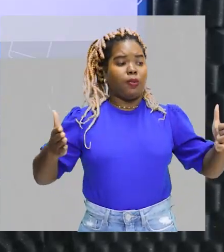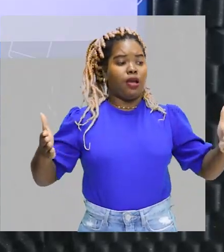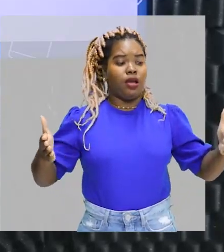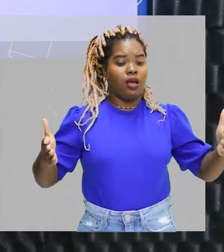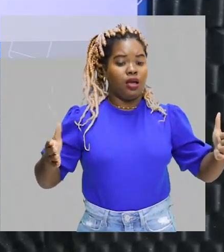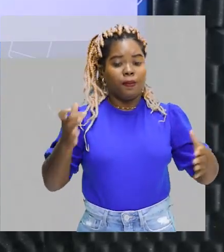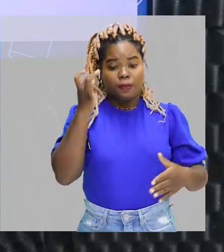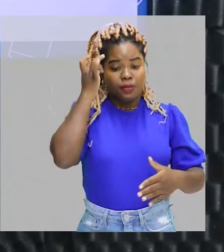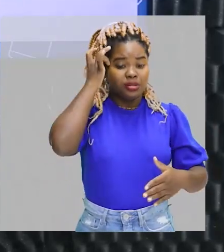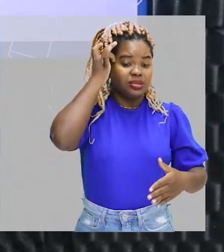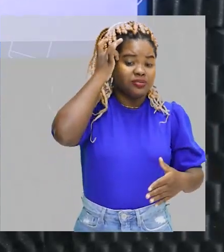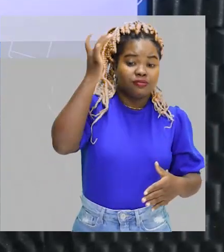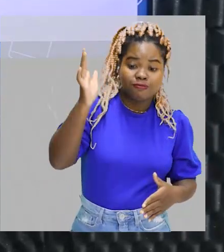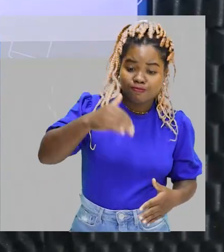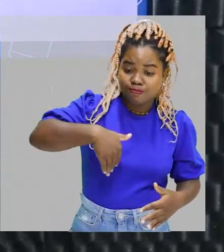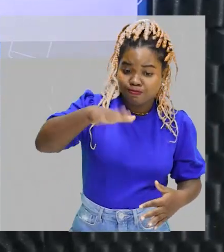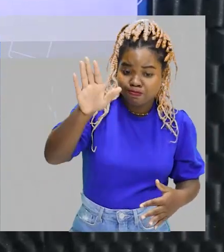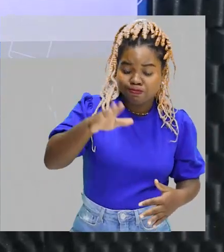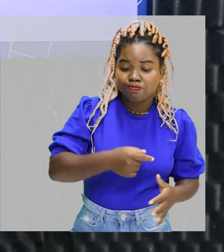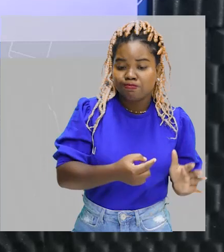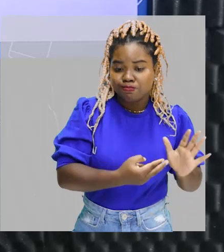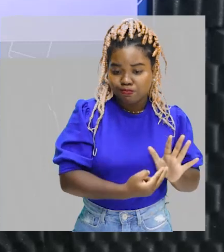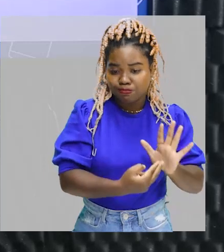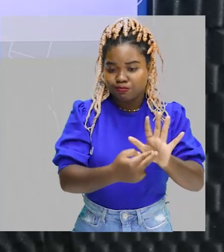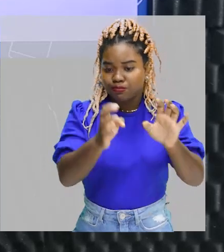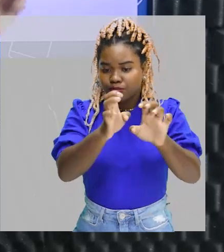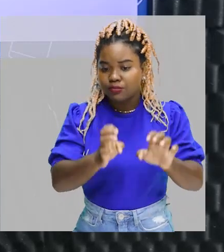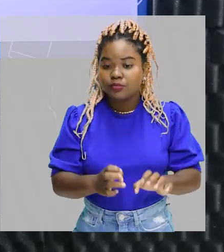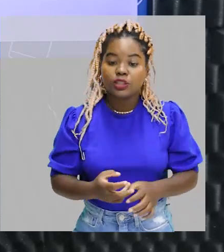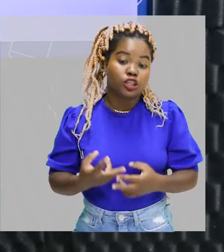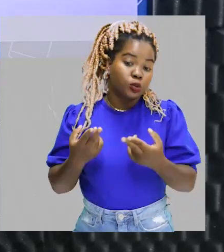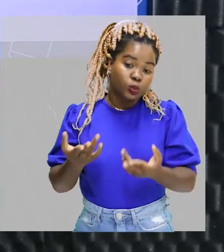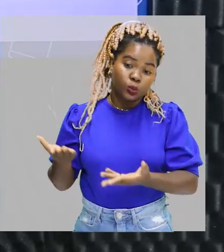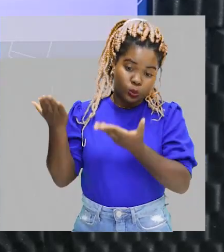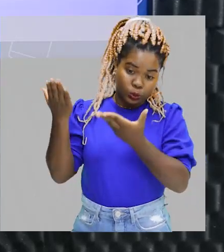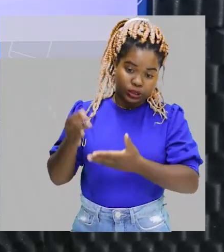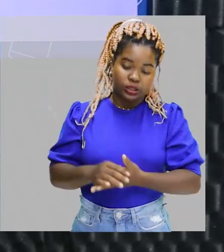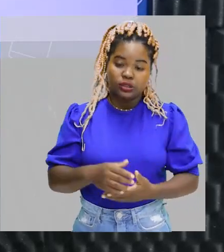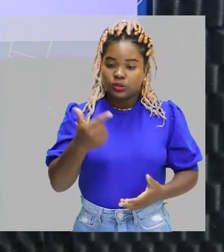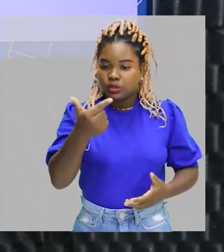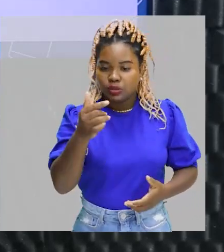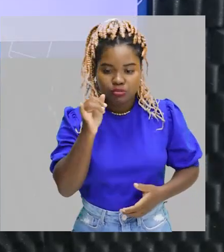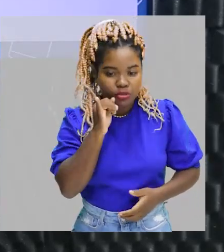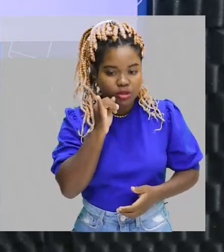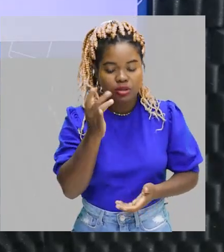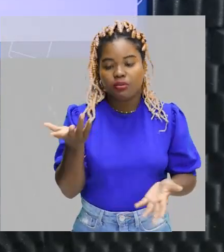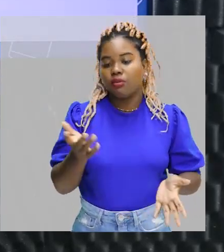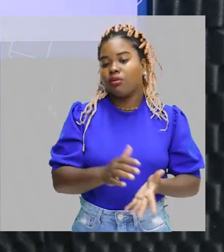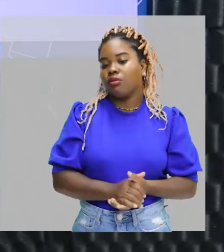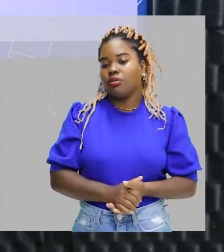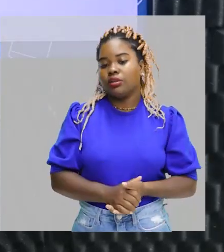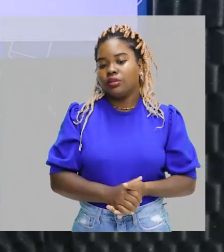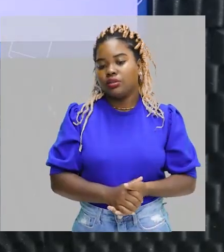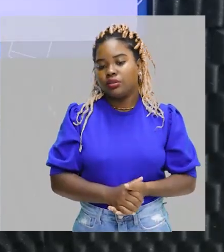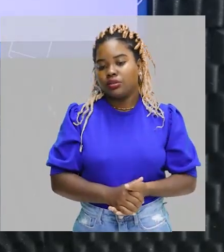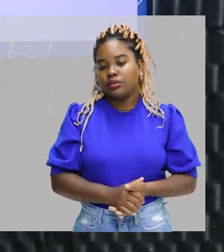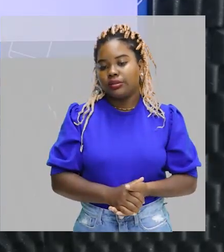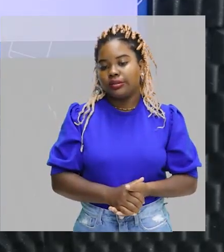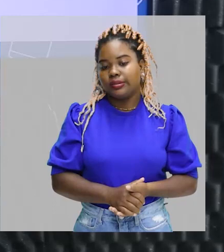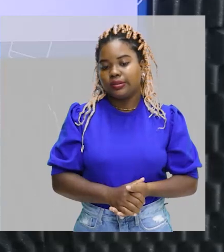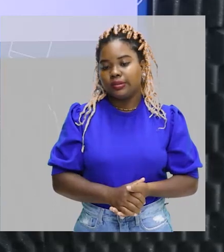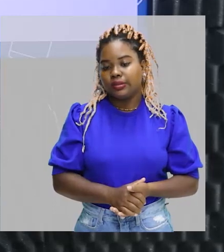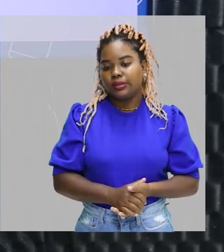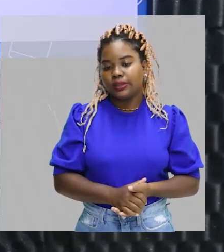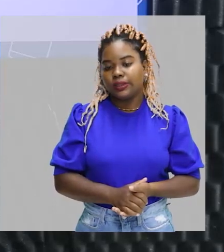representar a estrutura dessa forma, tá bom? Omitindo as ligações